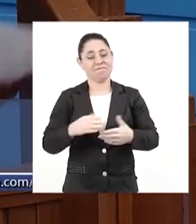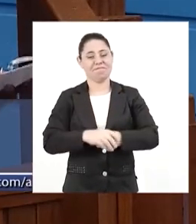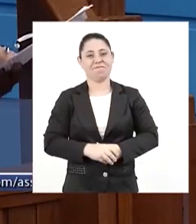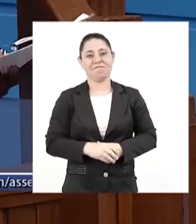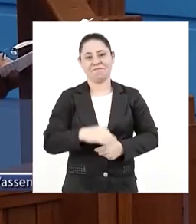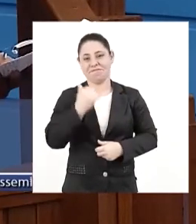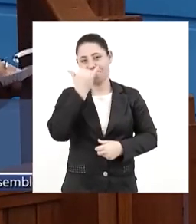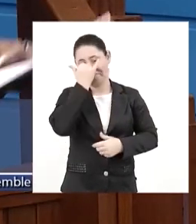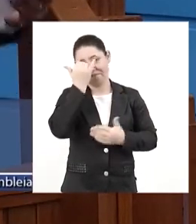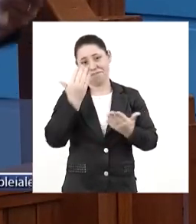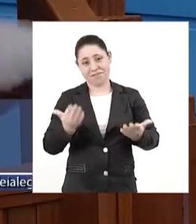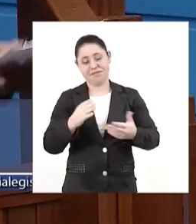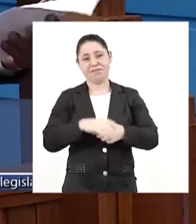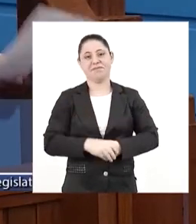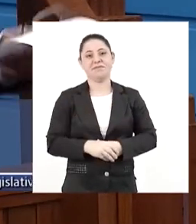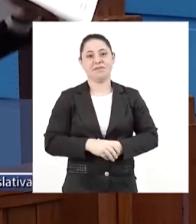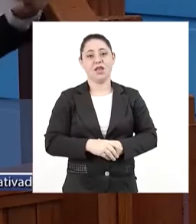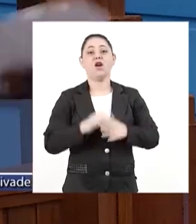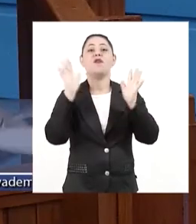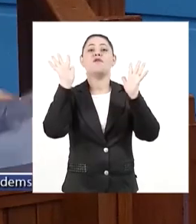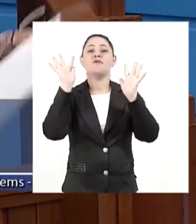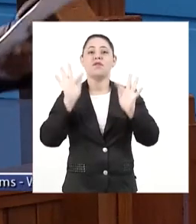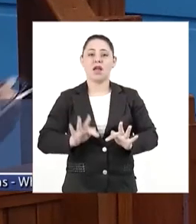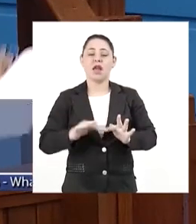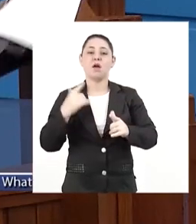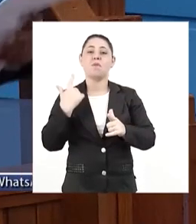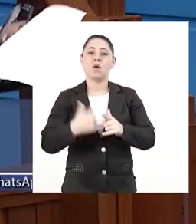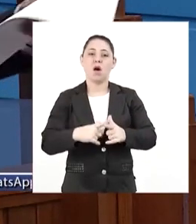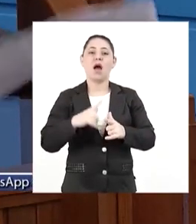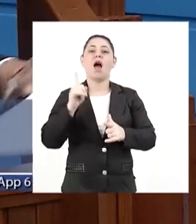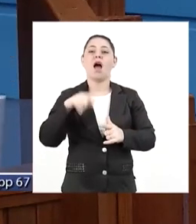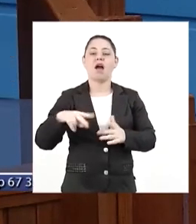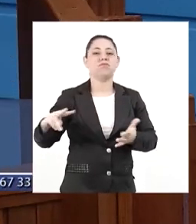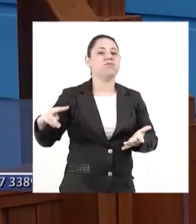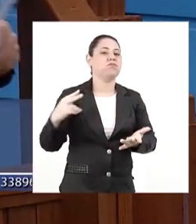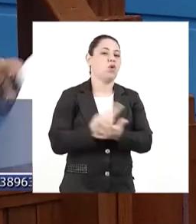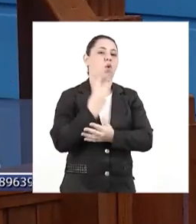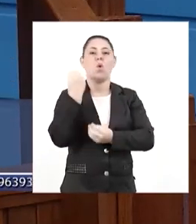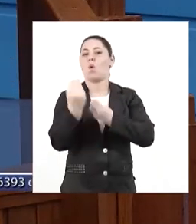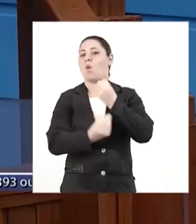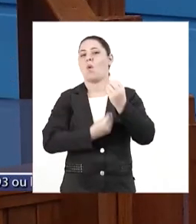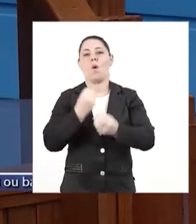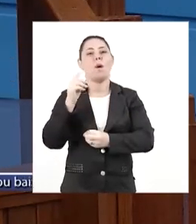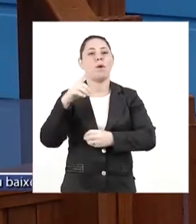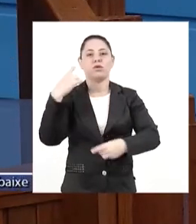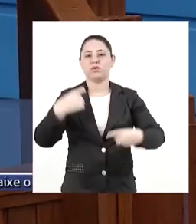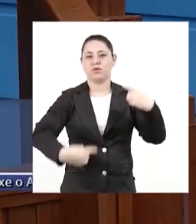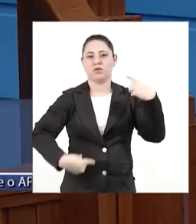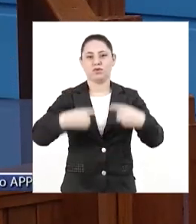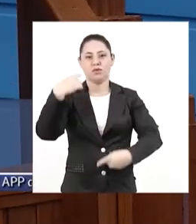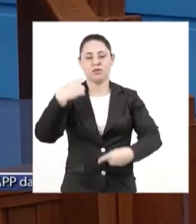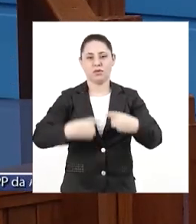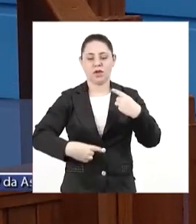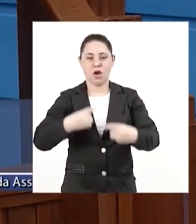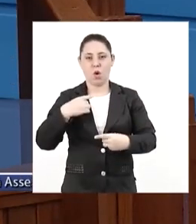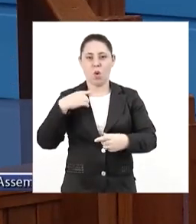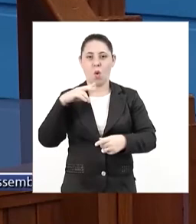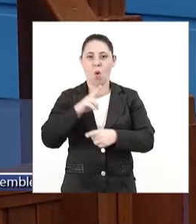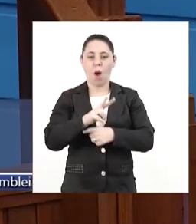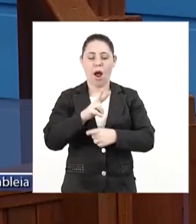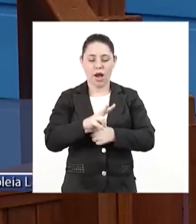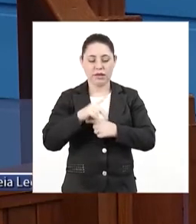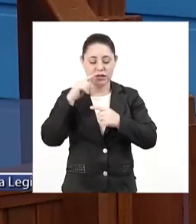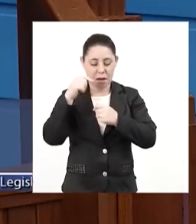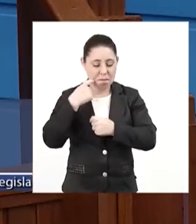Olha, infelizmente, eu encerro dizendo que é um fiasco a forma como foi conduzida essa questão do debate sobre a cadeia produtiva da pesca do rio